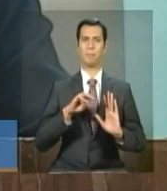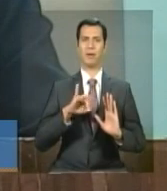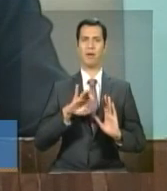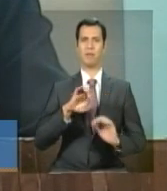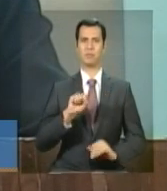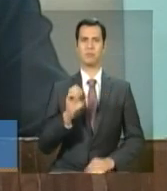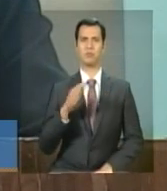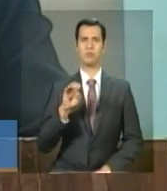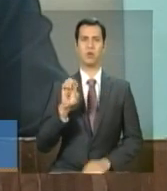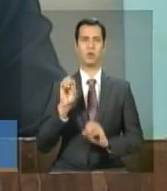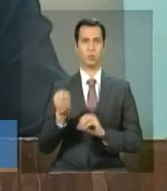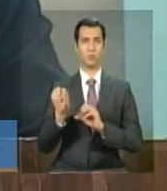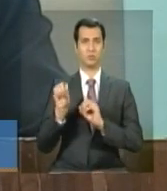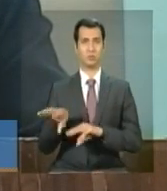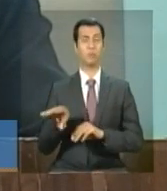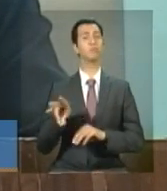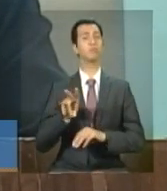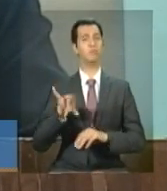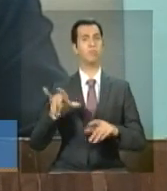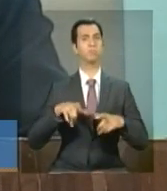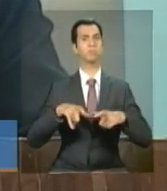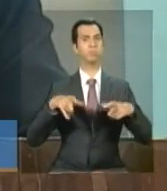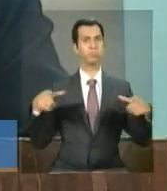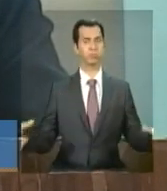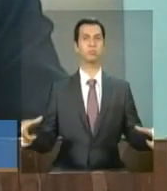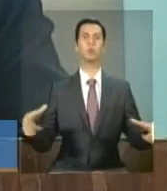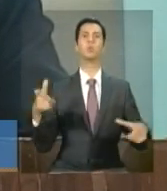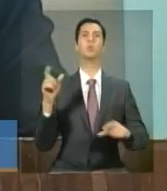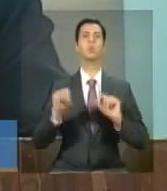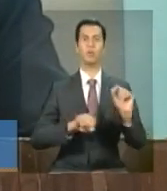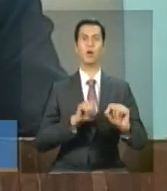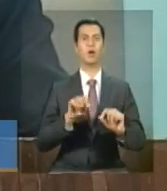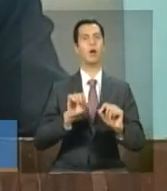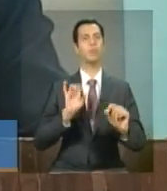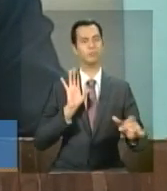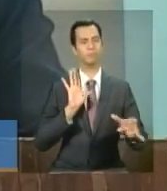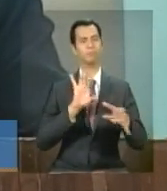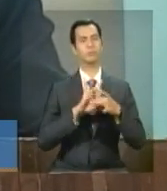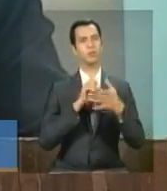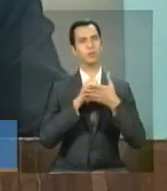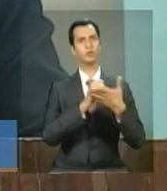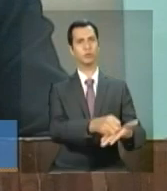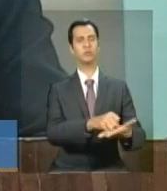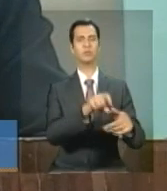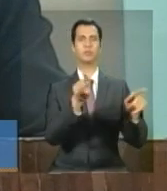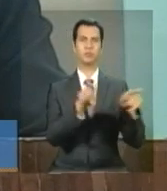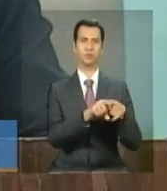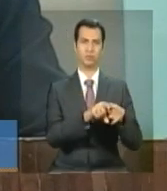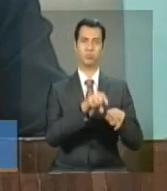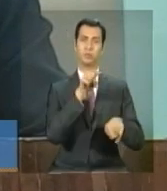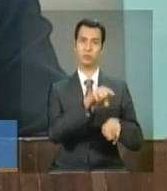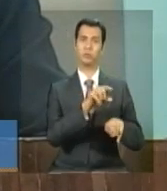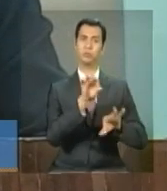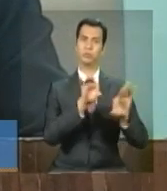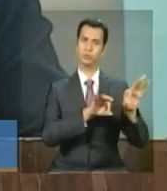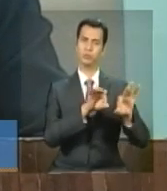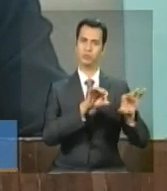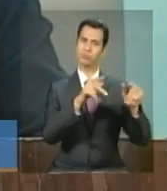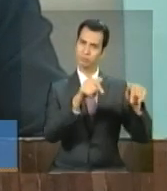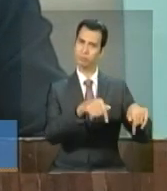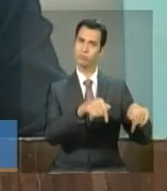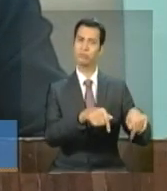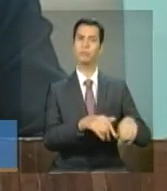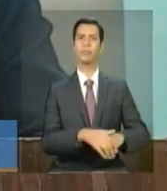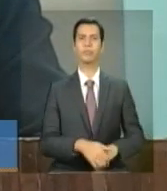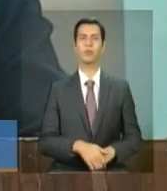os beneficiários dos programas do desenvolvimento social. Então, estes beneficiários, eles